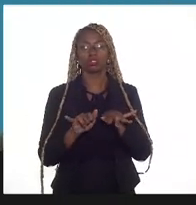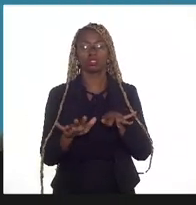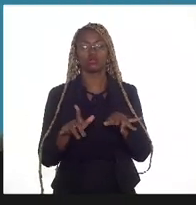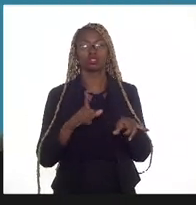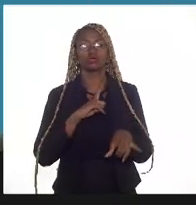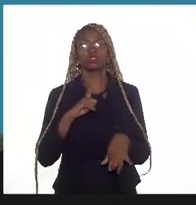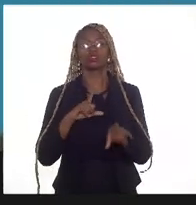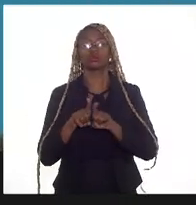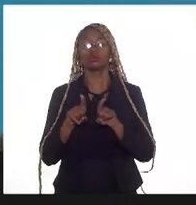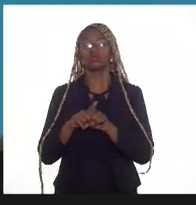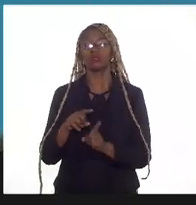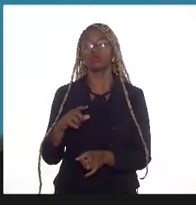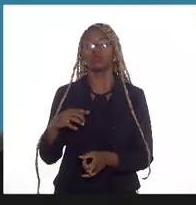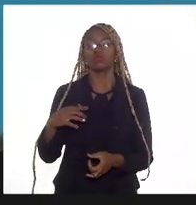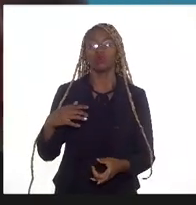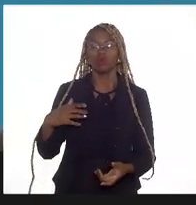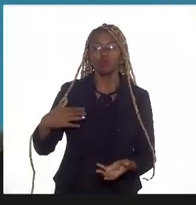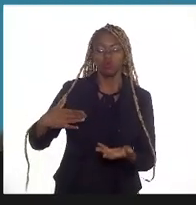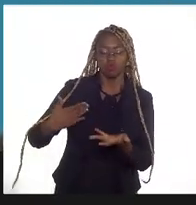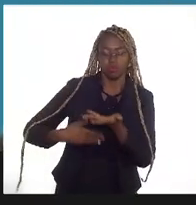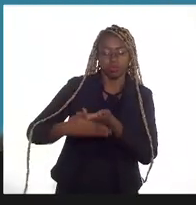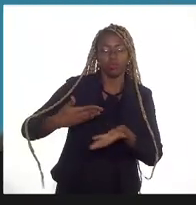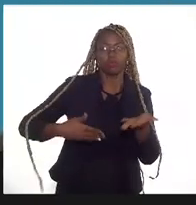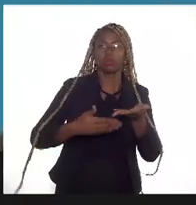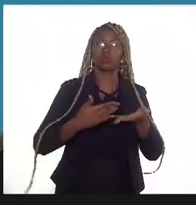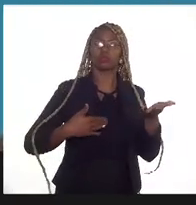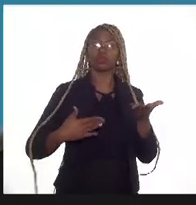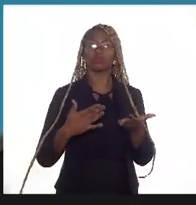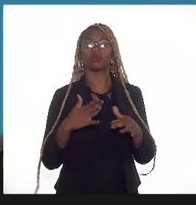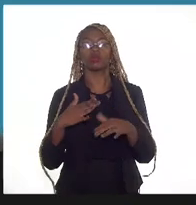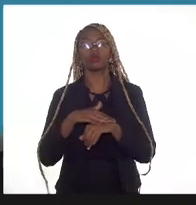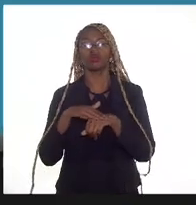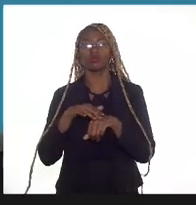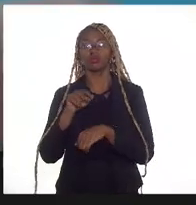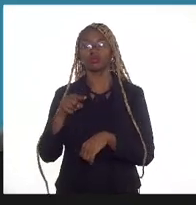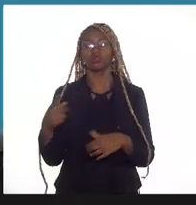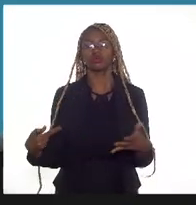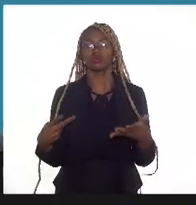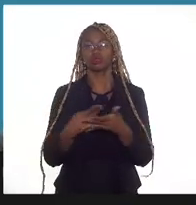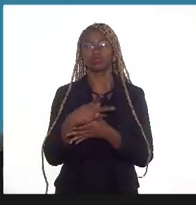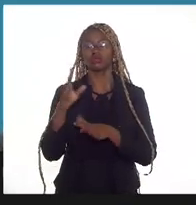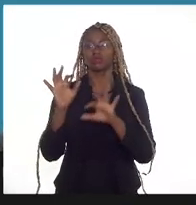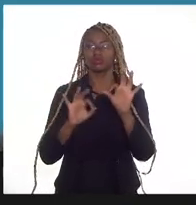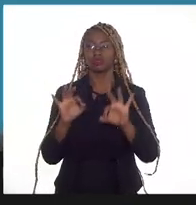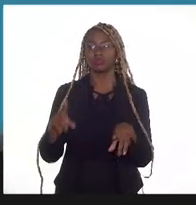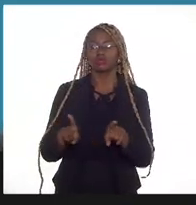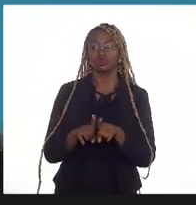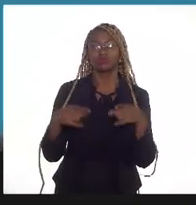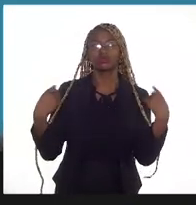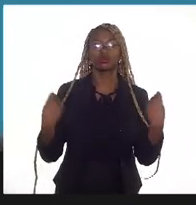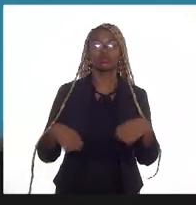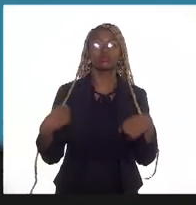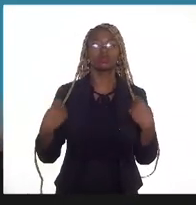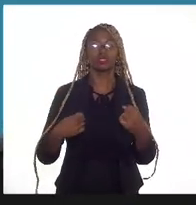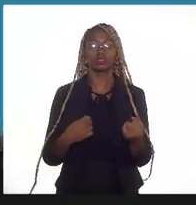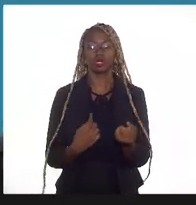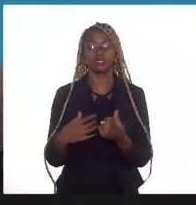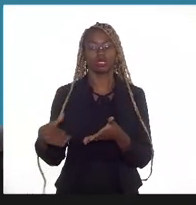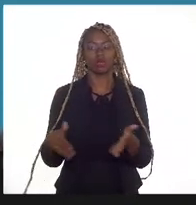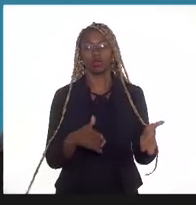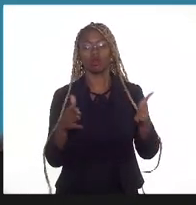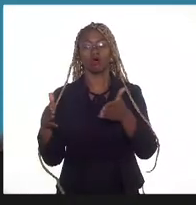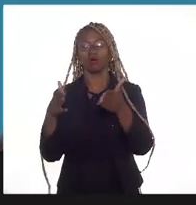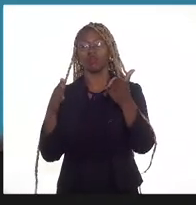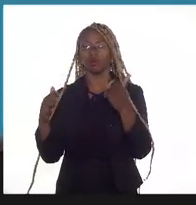para que isso possa acontecer e é importante e os projetos que precisem construir novas rotas ou até a